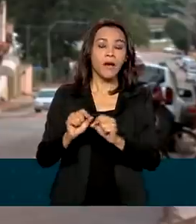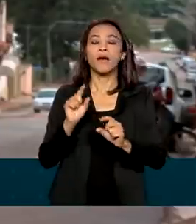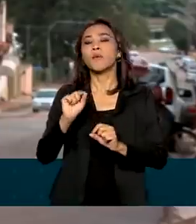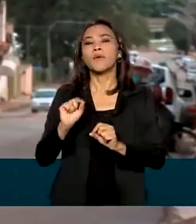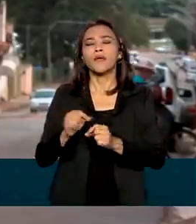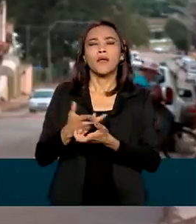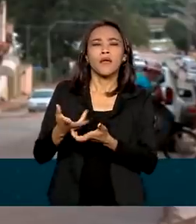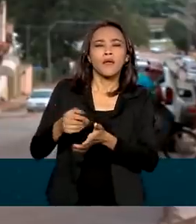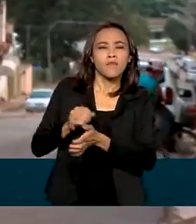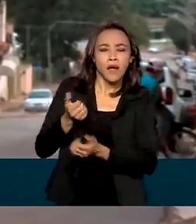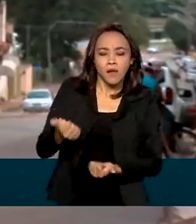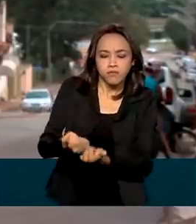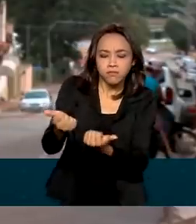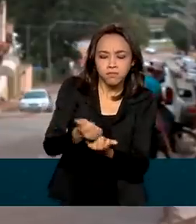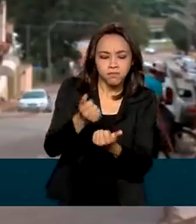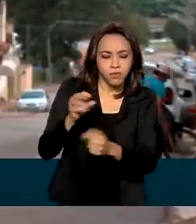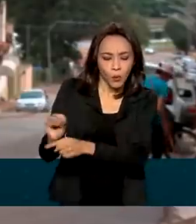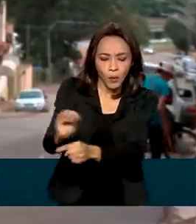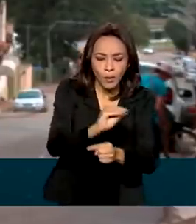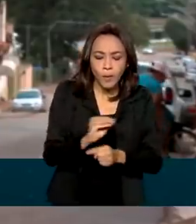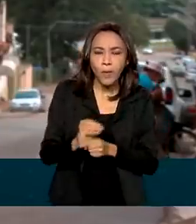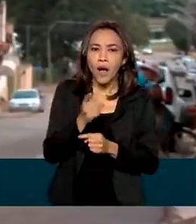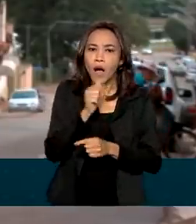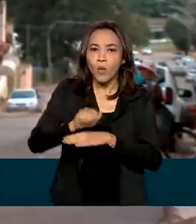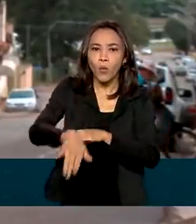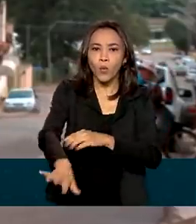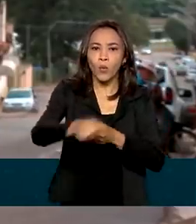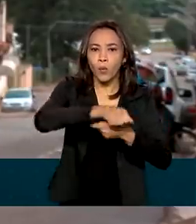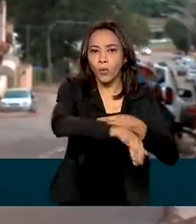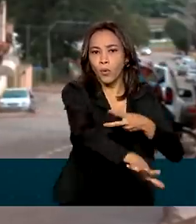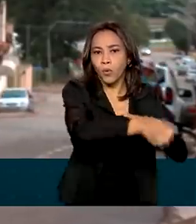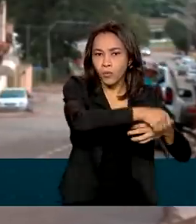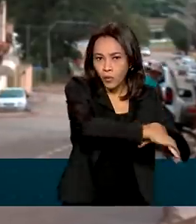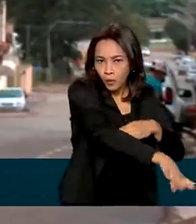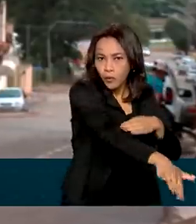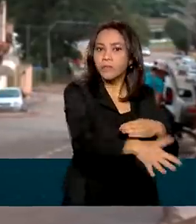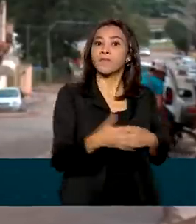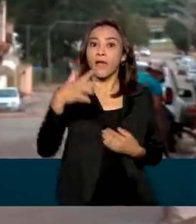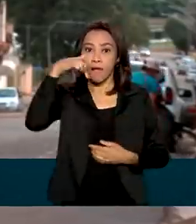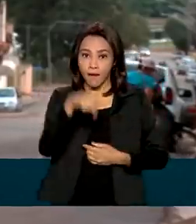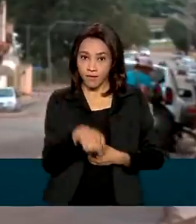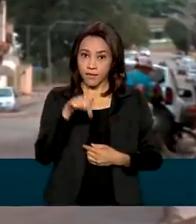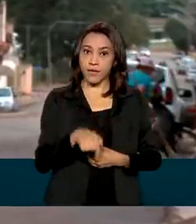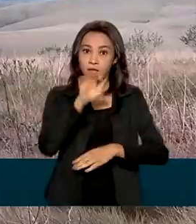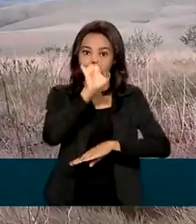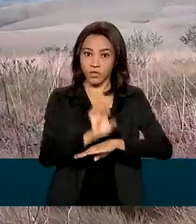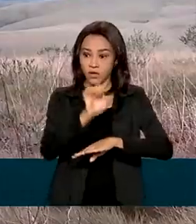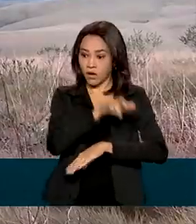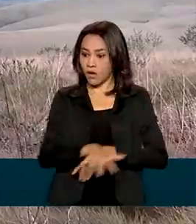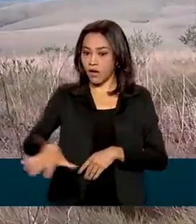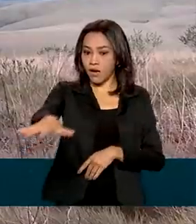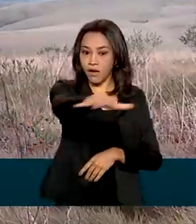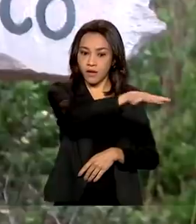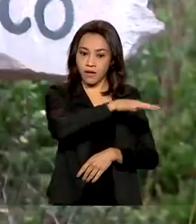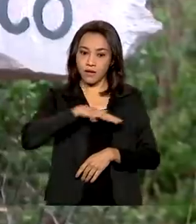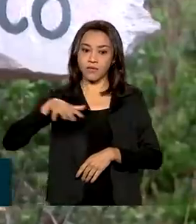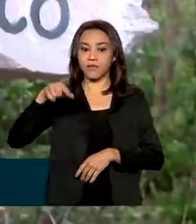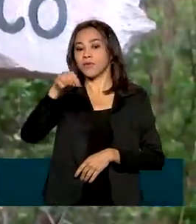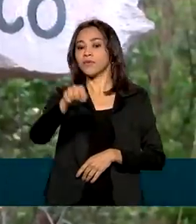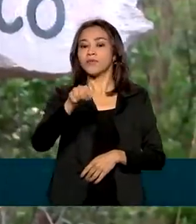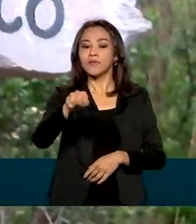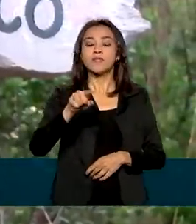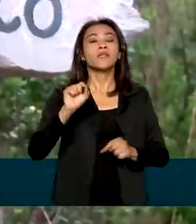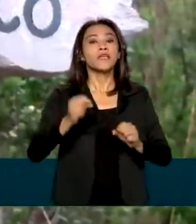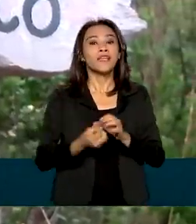O evento contará com a presença do presidente Jair Bolsonaro. É aqui no município, dentro do Parque Nacional da Serra da Canastra,